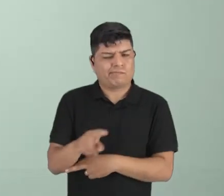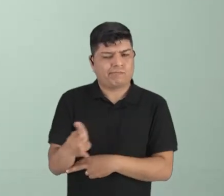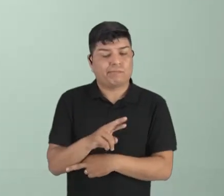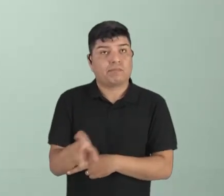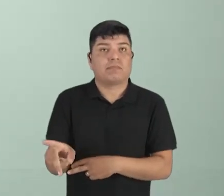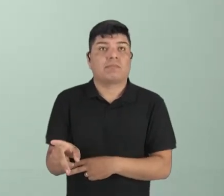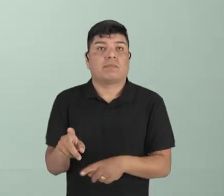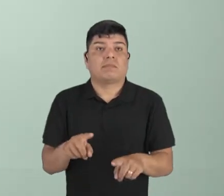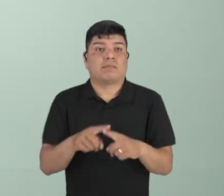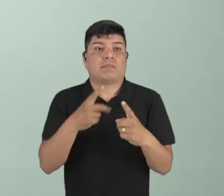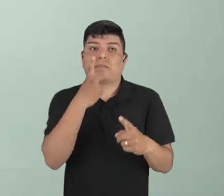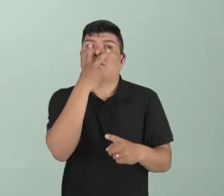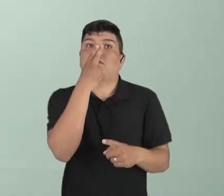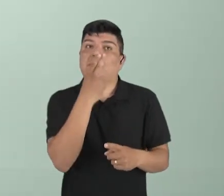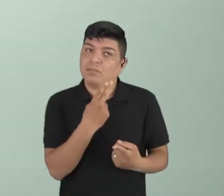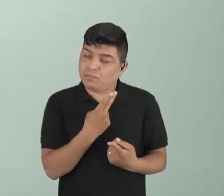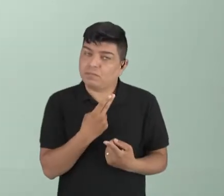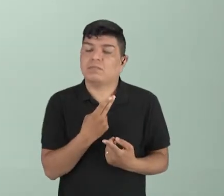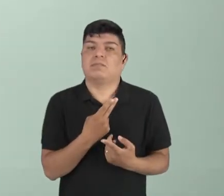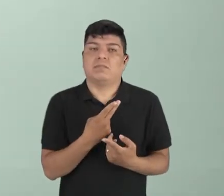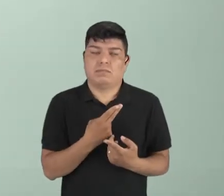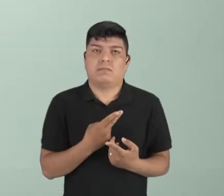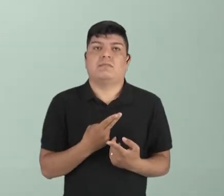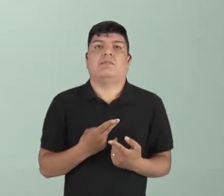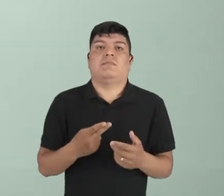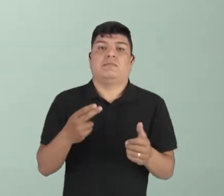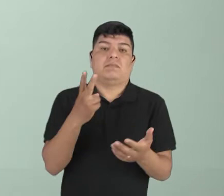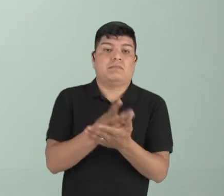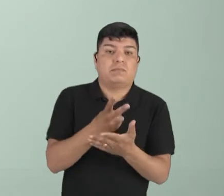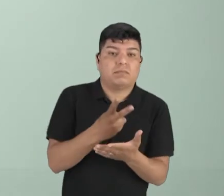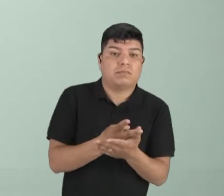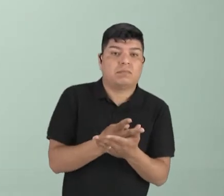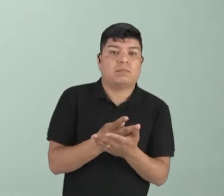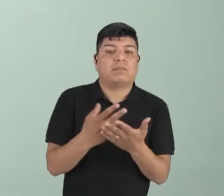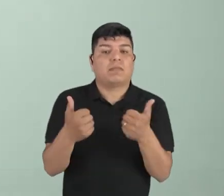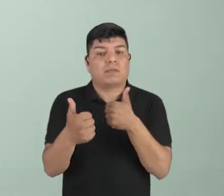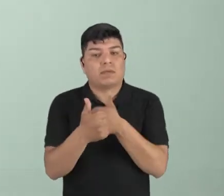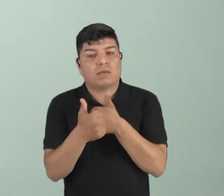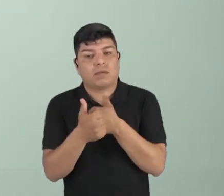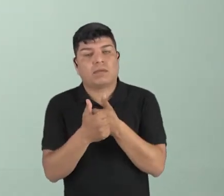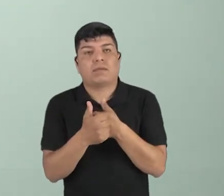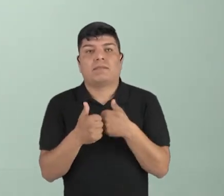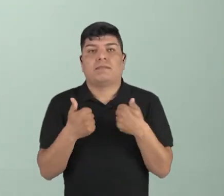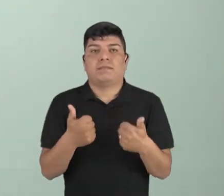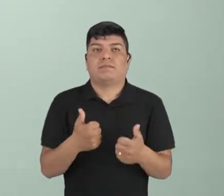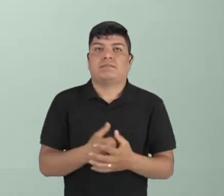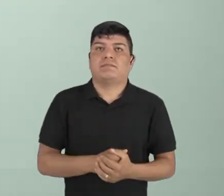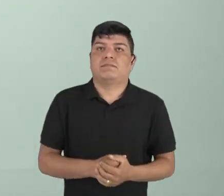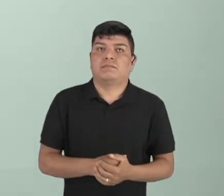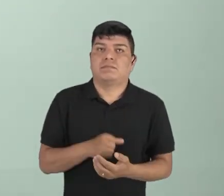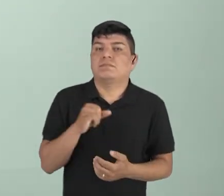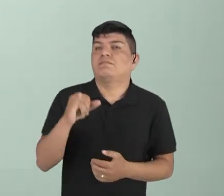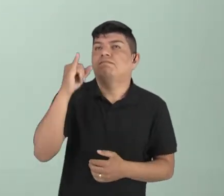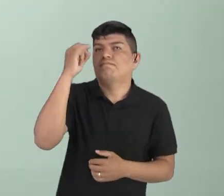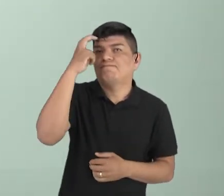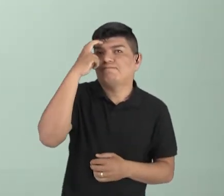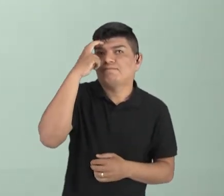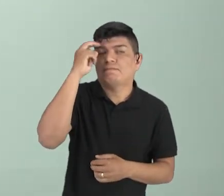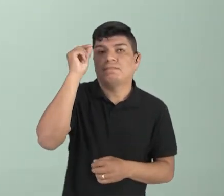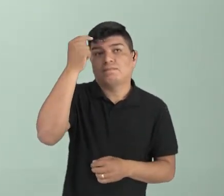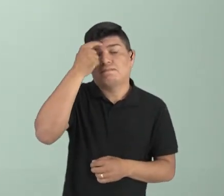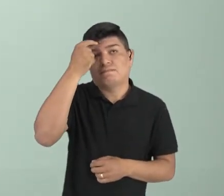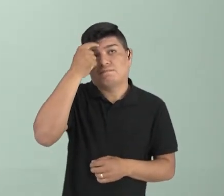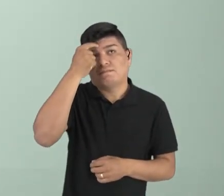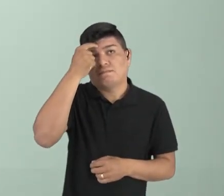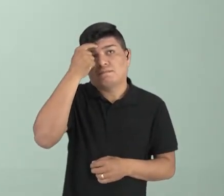galerinha, mas elas se parecem muito e andam ali sempre lado a lado, tá? Se a gente for pensar num